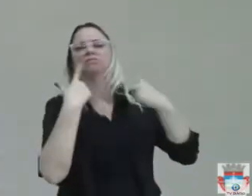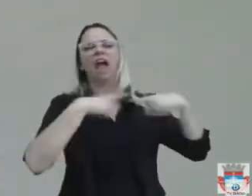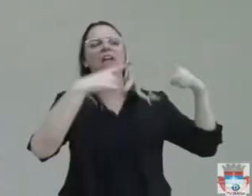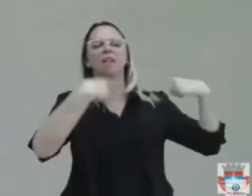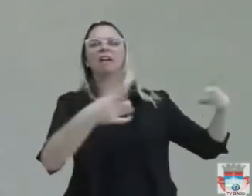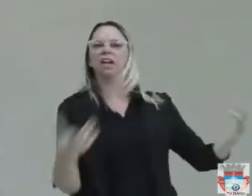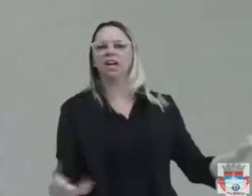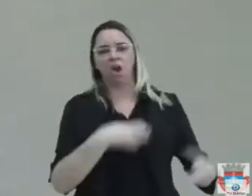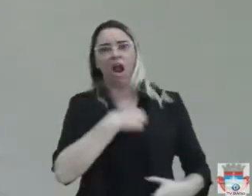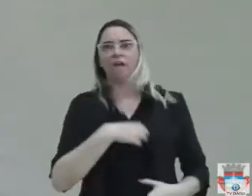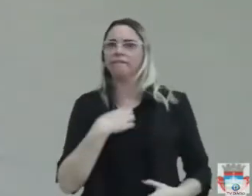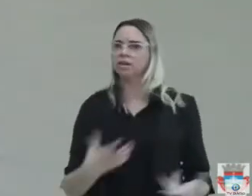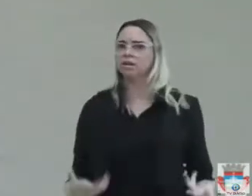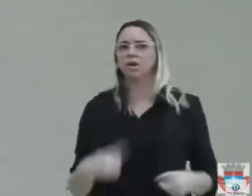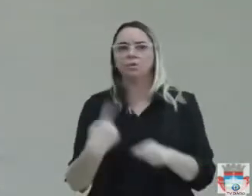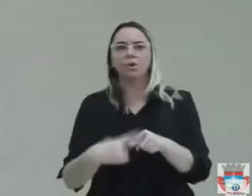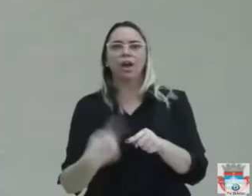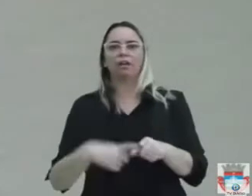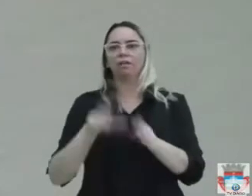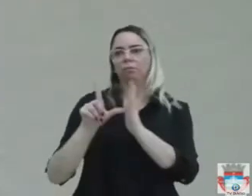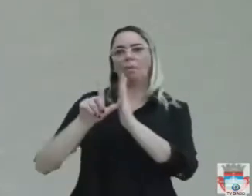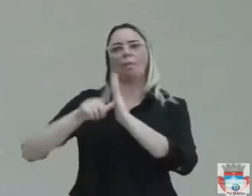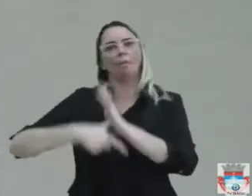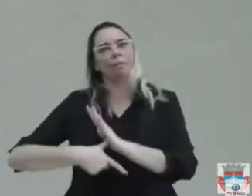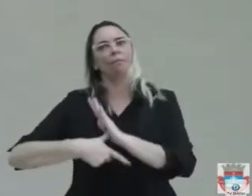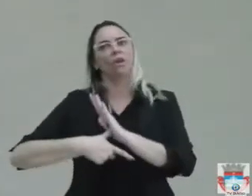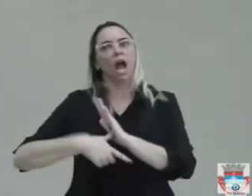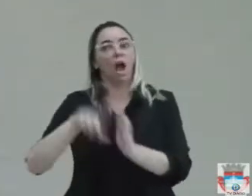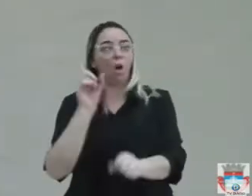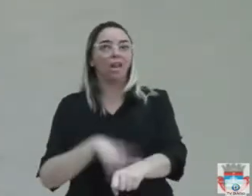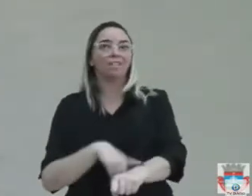pelo horário que aquele ônibus estava chegando e os alunos perdendo as aulas.